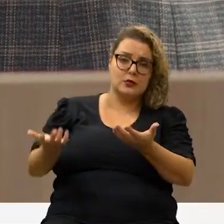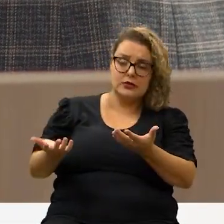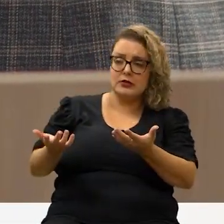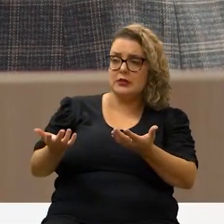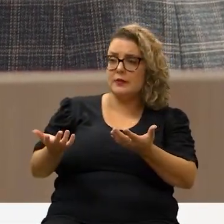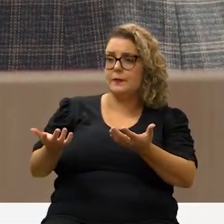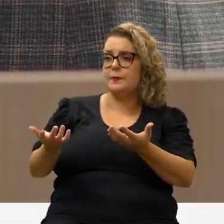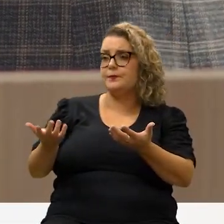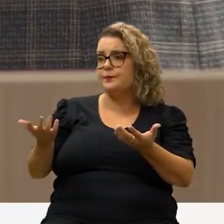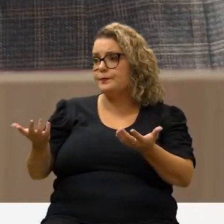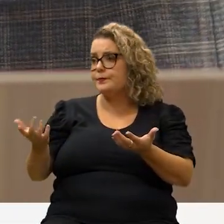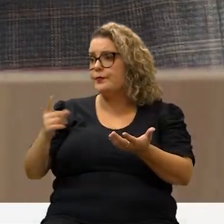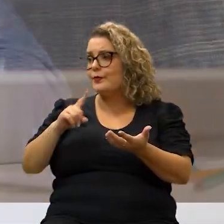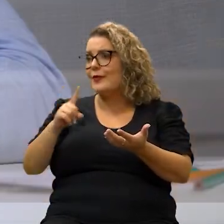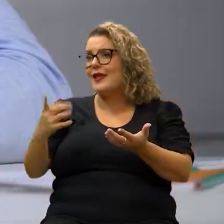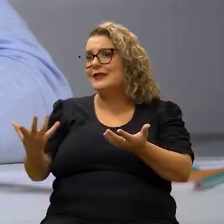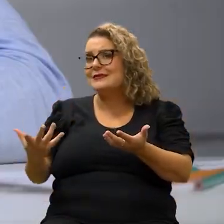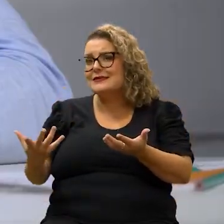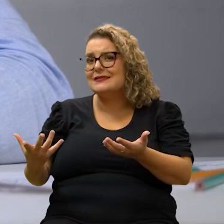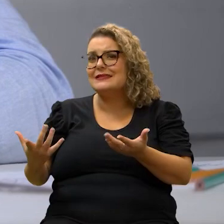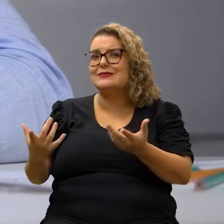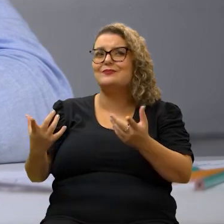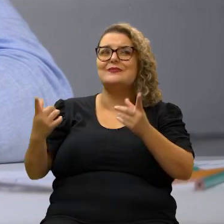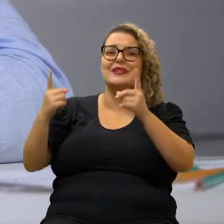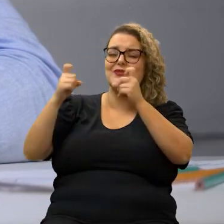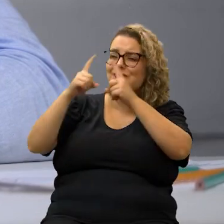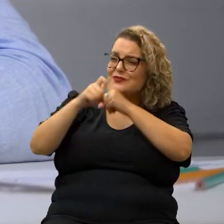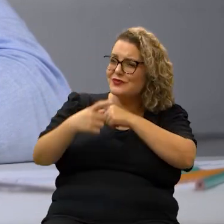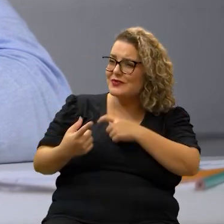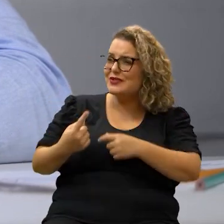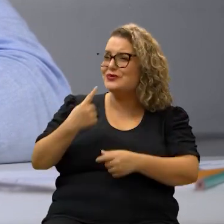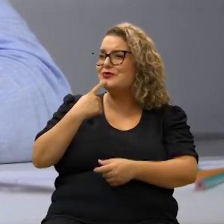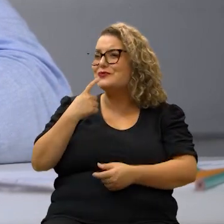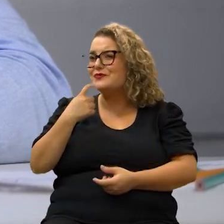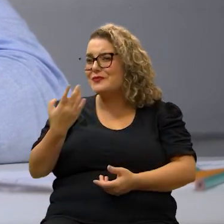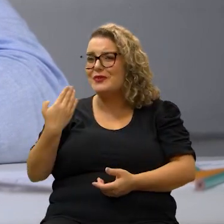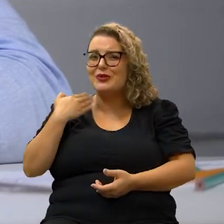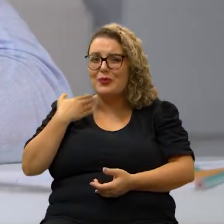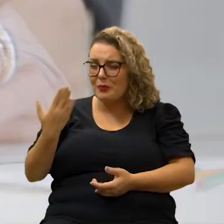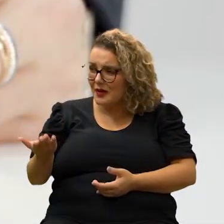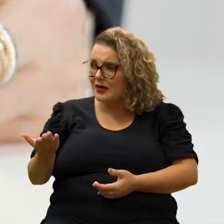poderem não ficarem tão apertadas mas ao mesmo tempo